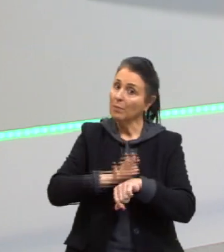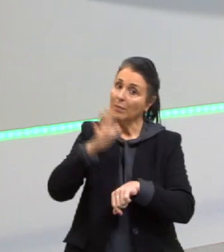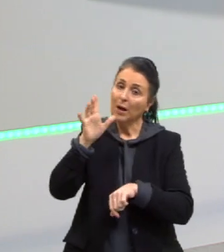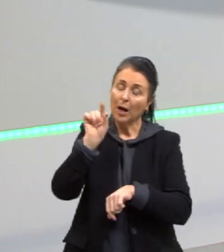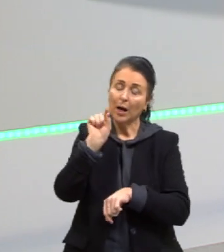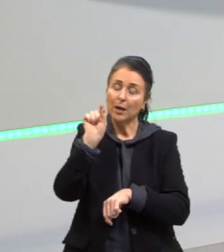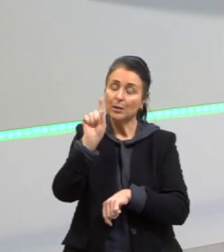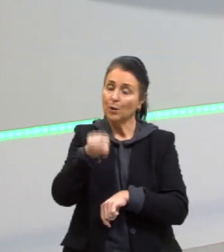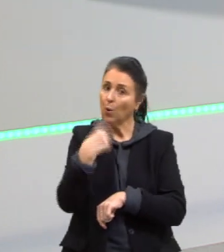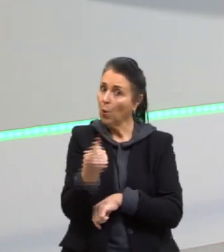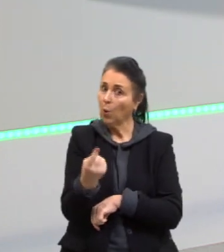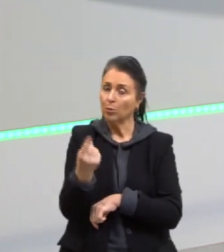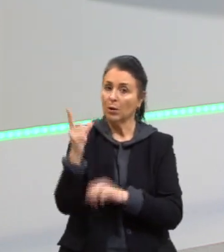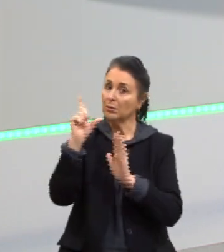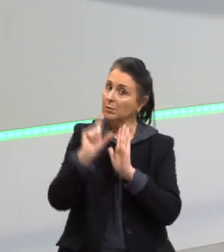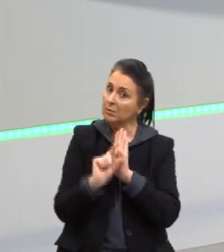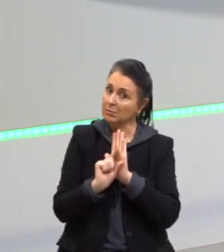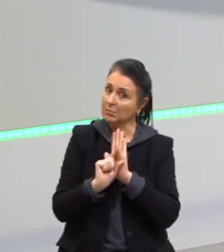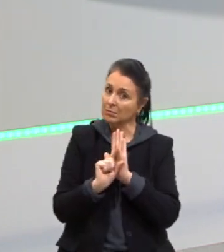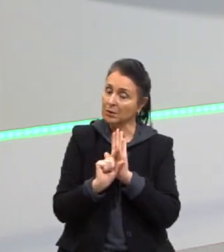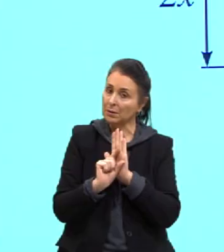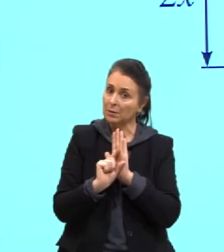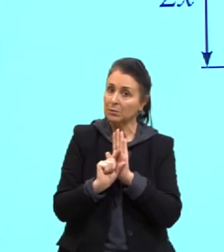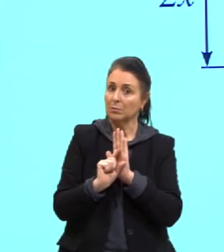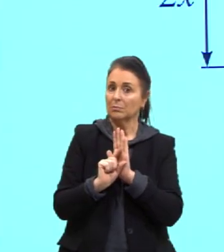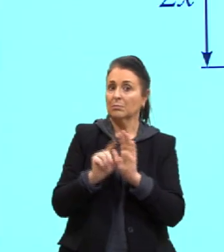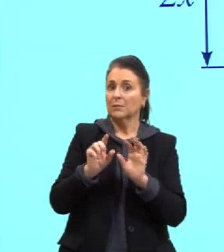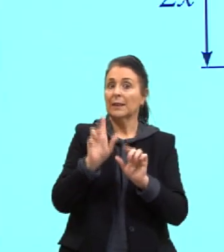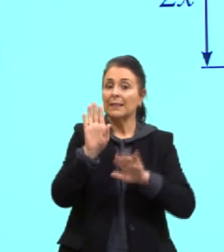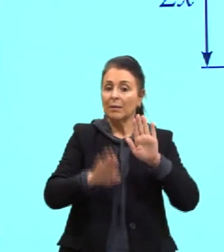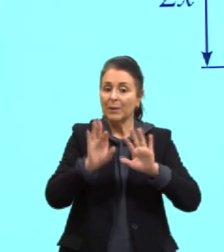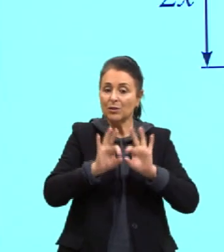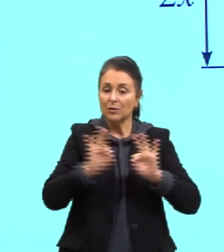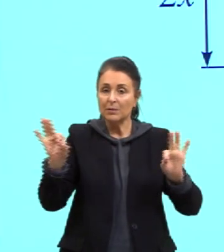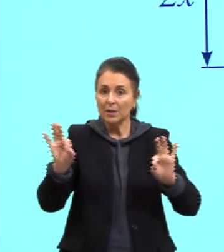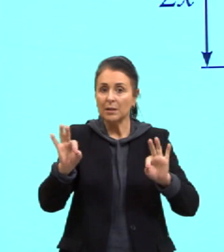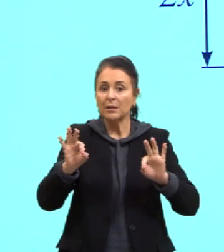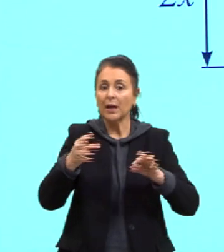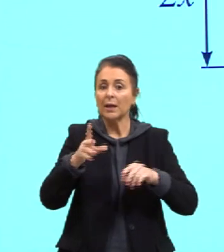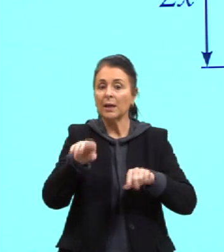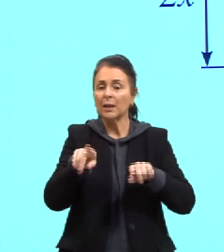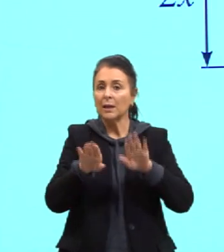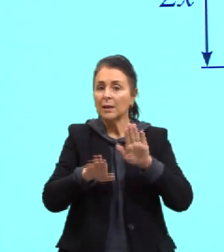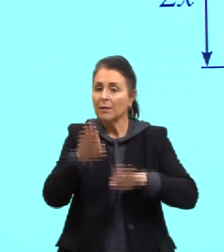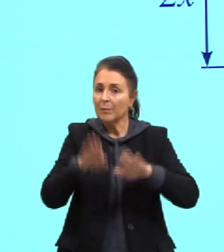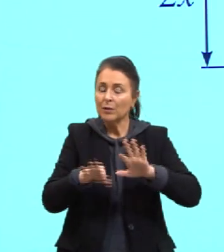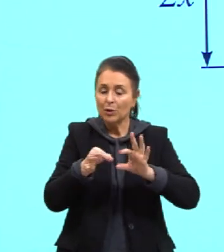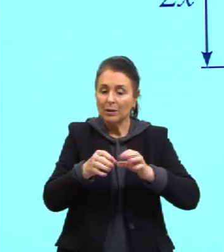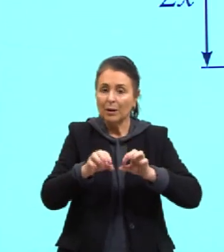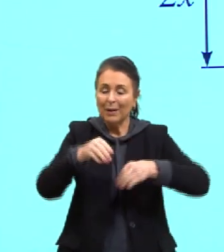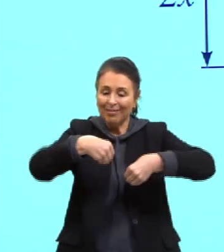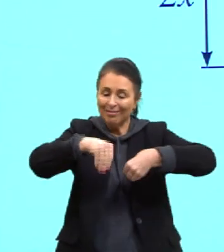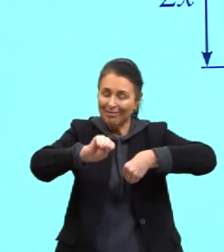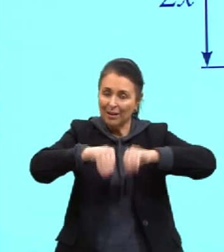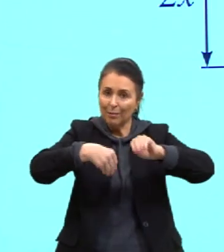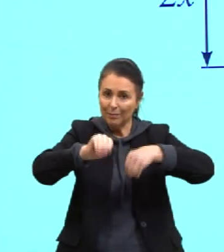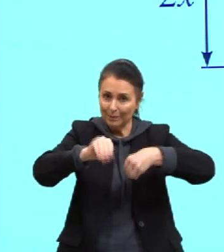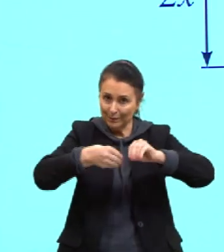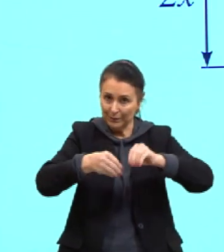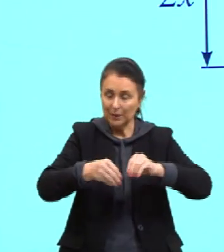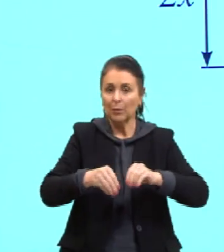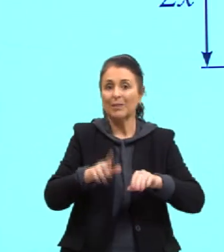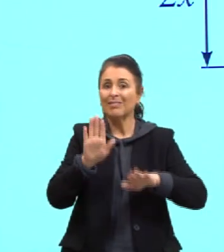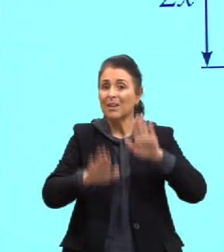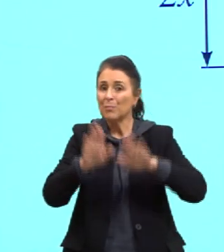estender ela por uma distância maior. Elas são mais maleáveis. E isso está justamente relacionado com o material,